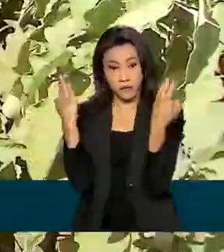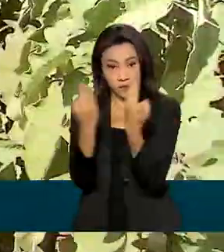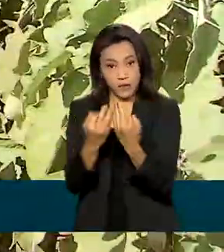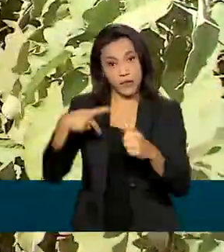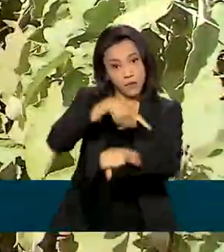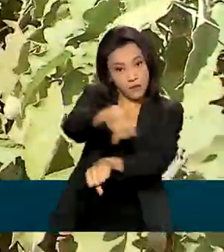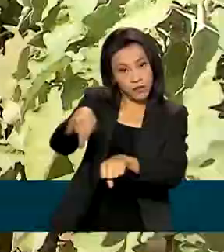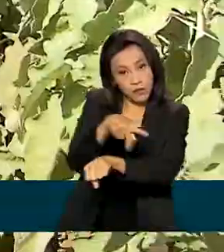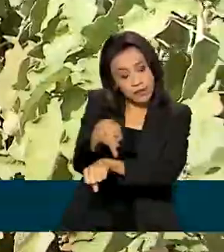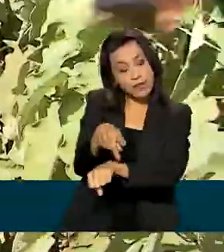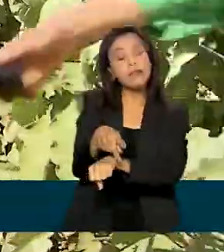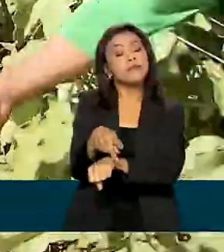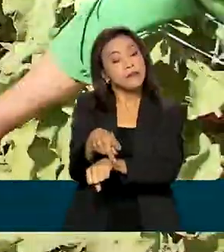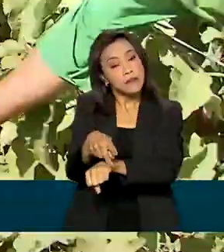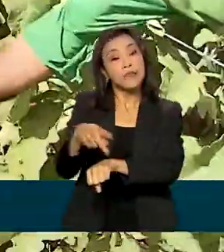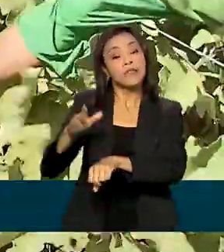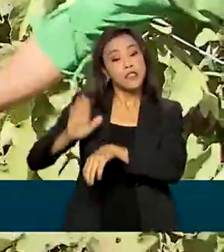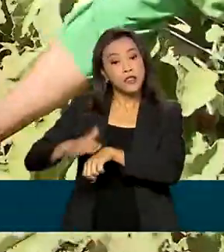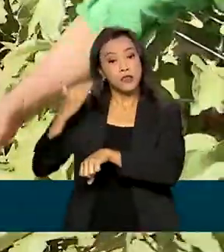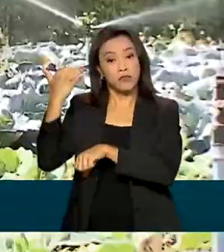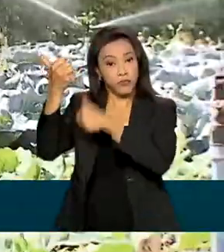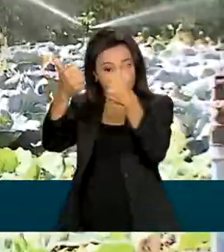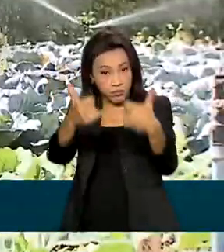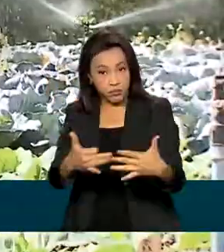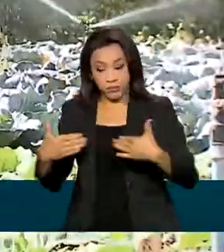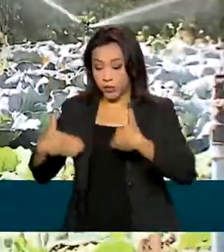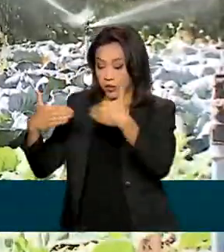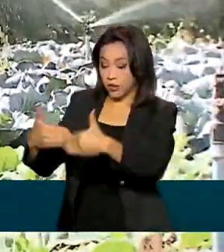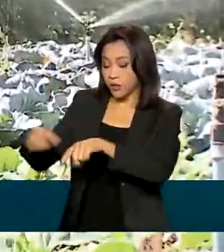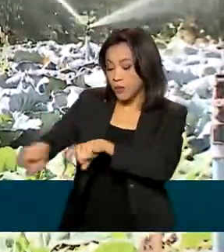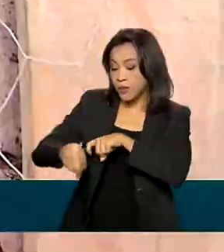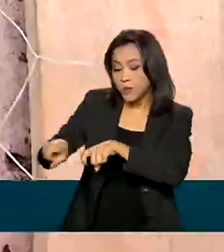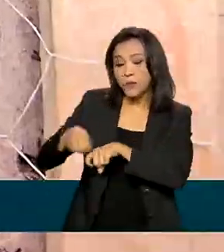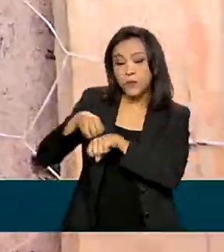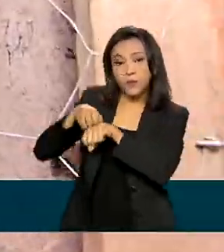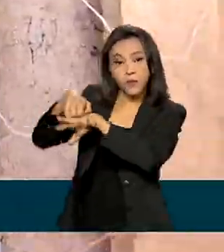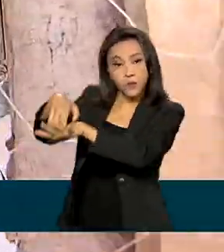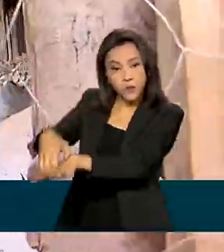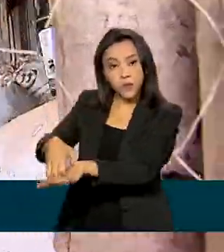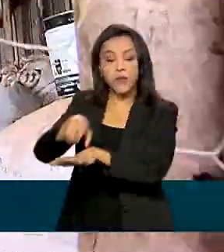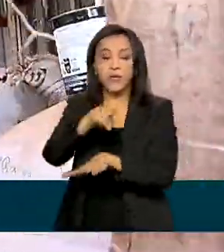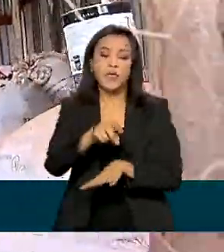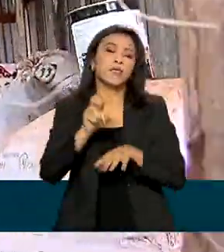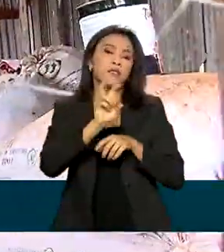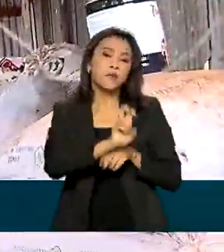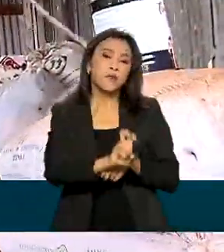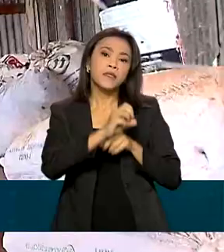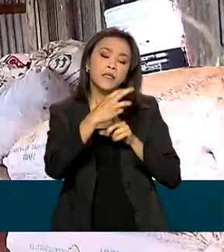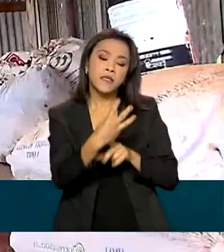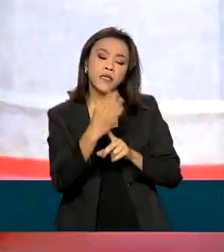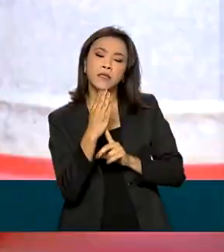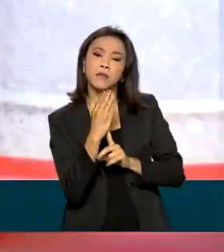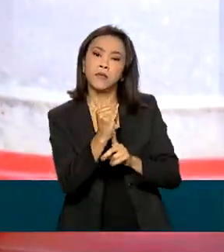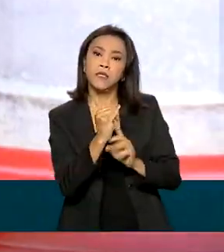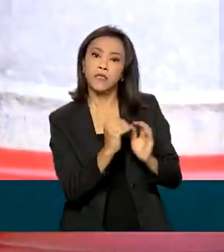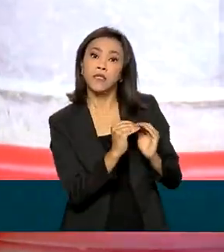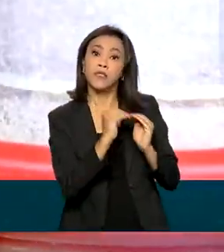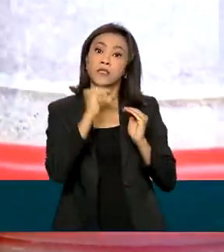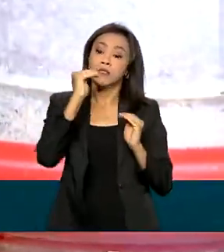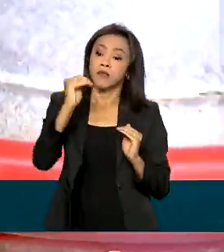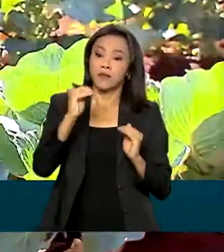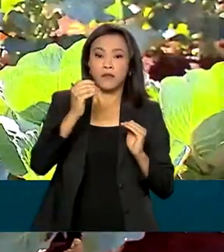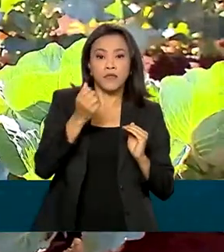E com isso, de acordo com o Ministério da Agricultura, o volume de recursos passa aí de 53 bilhões de reais para cerca de